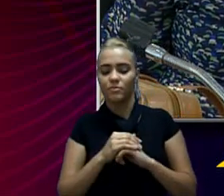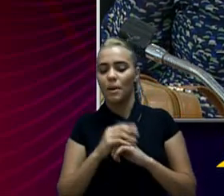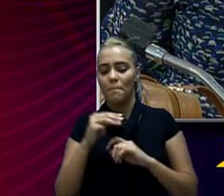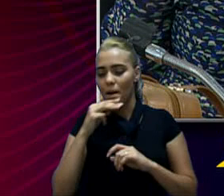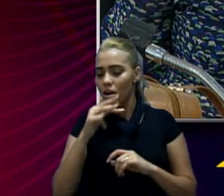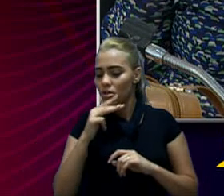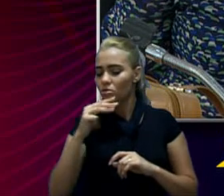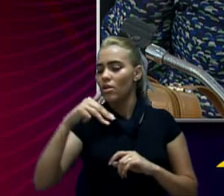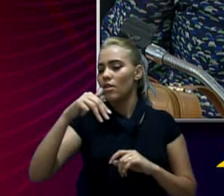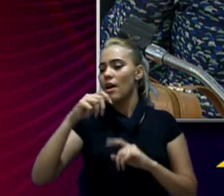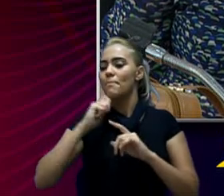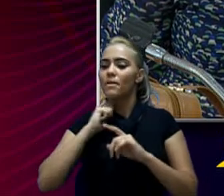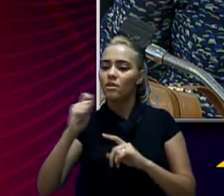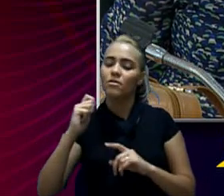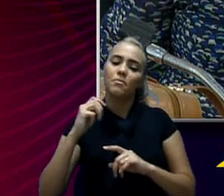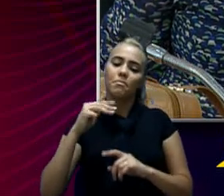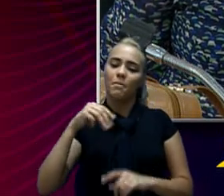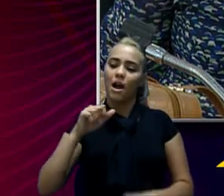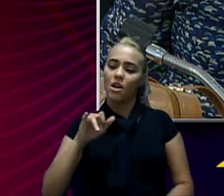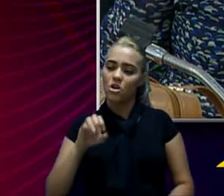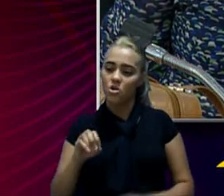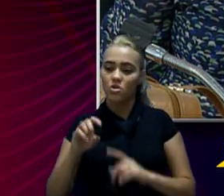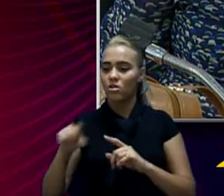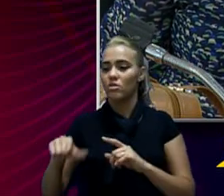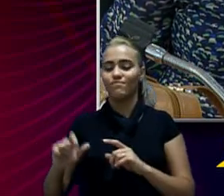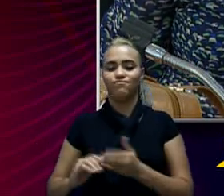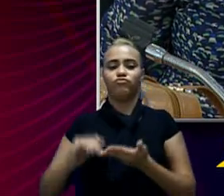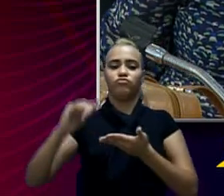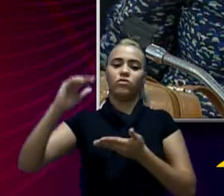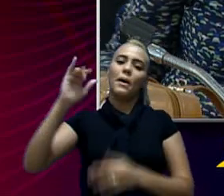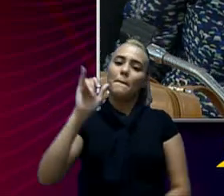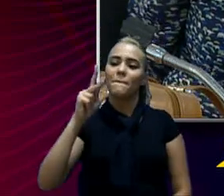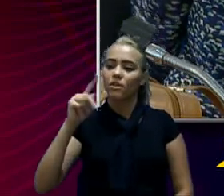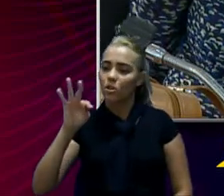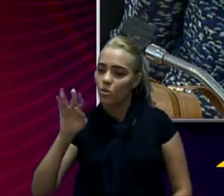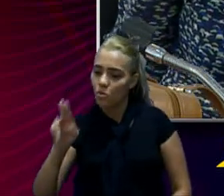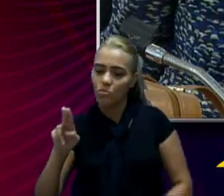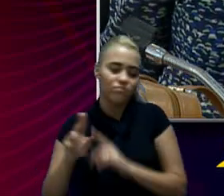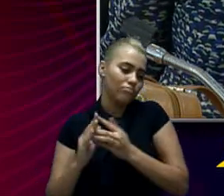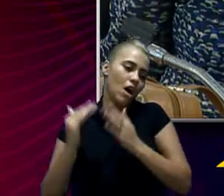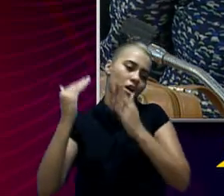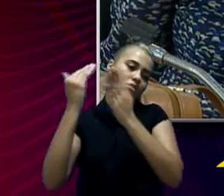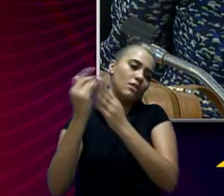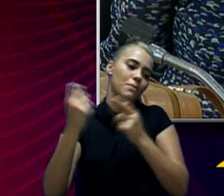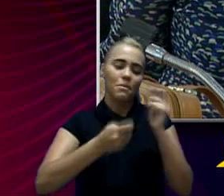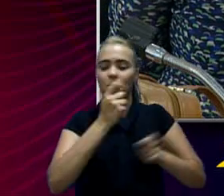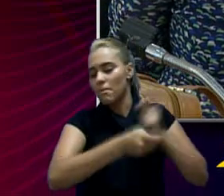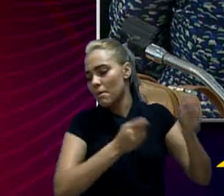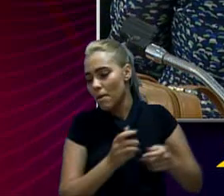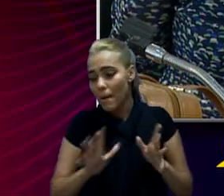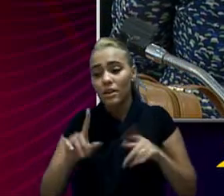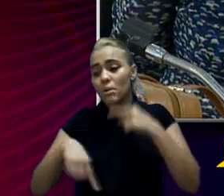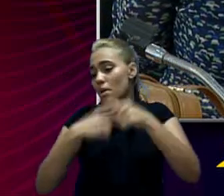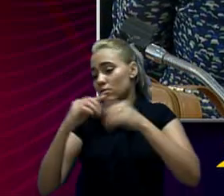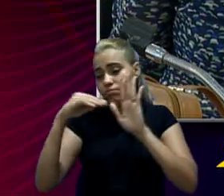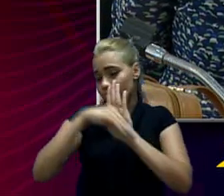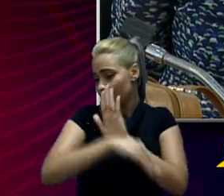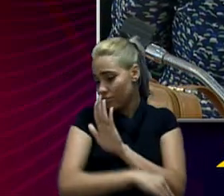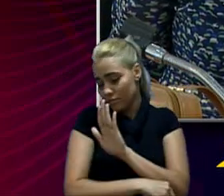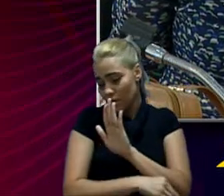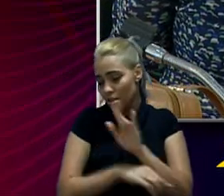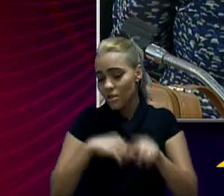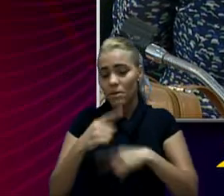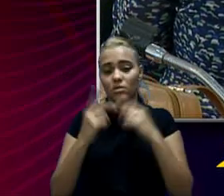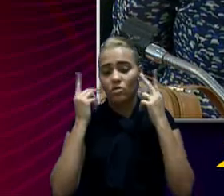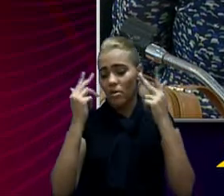março, abril e maio nós vamos ter um pico de arrecadação em razão do IPTU, mas que depois essa receita vai cair, porque vai entrar na